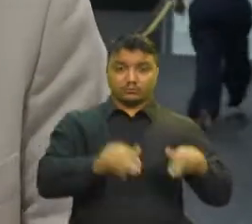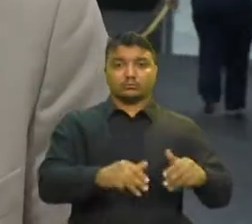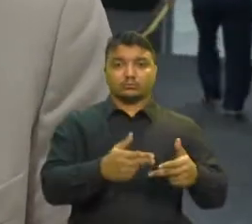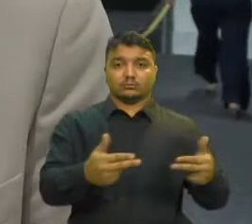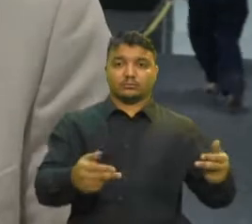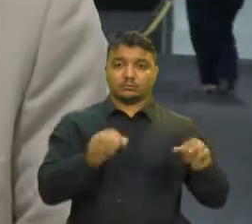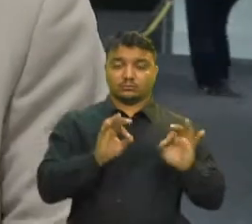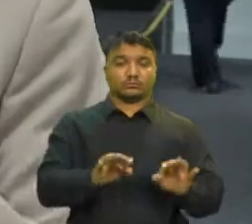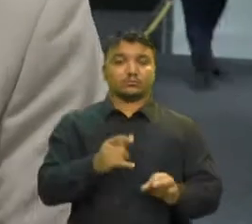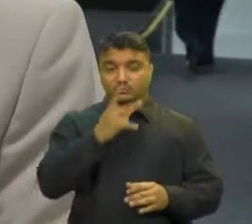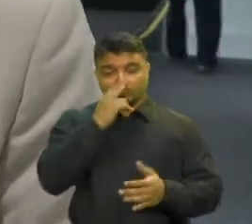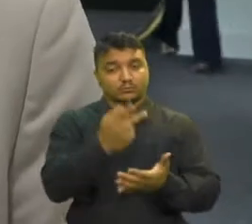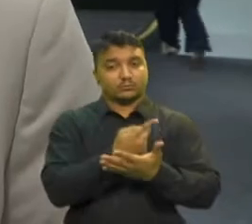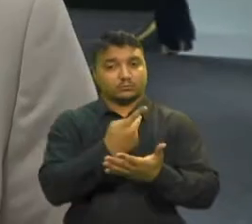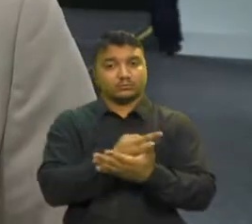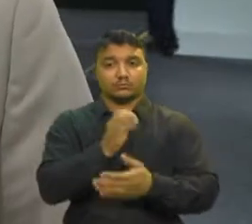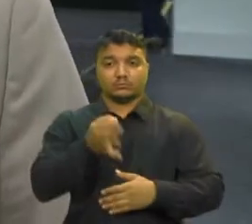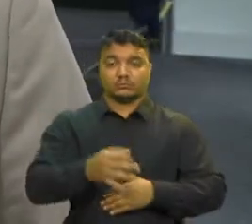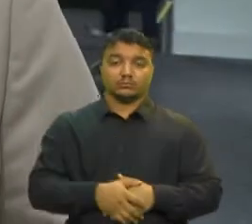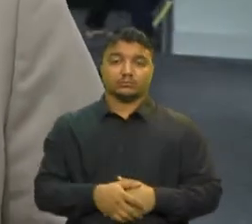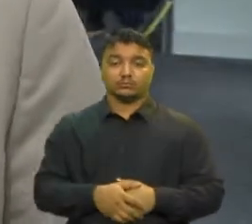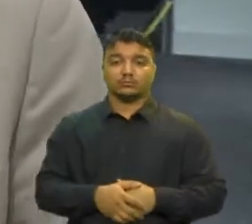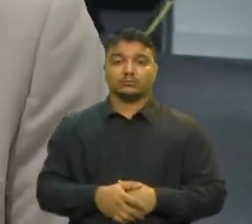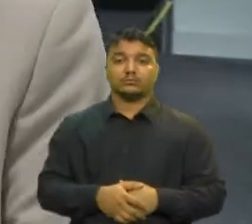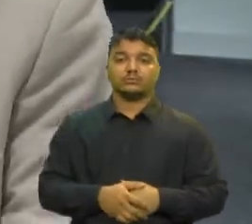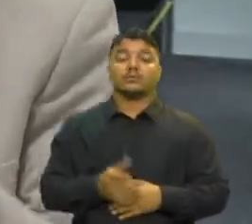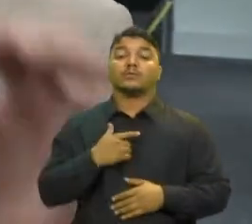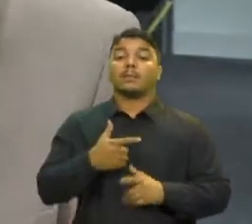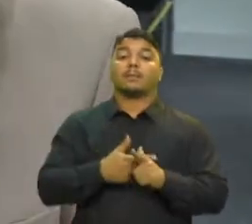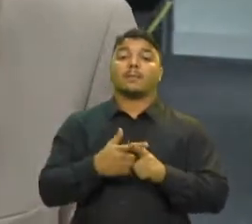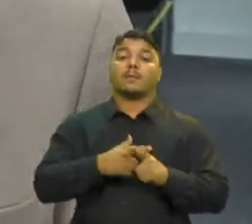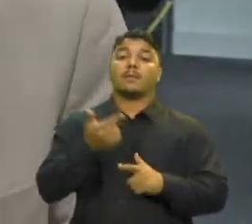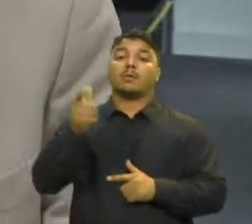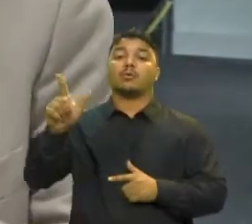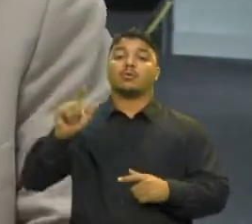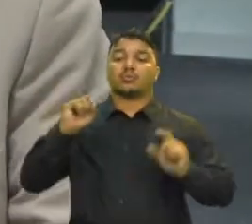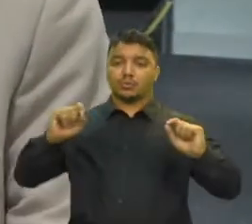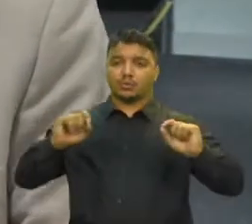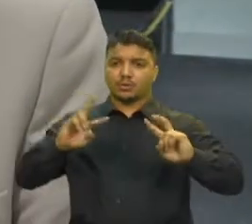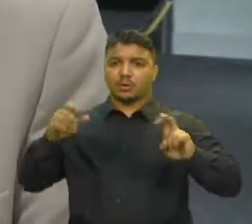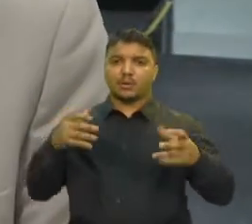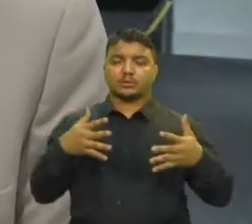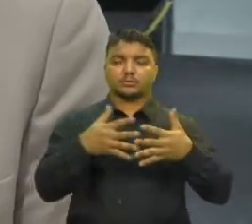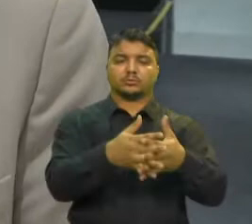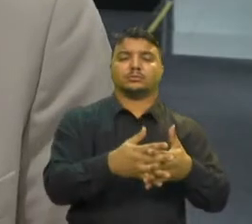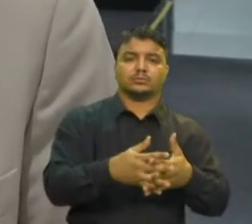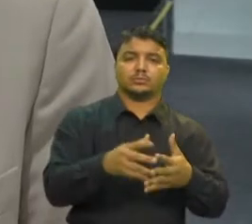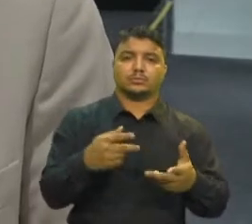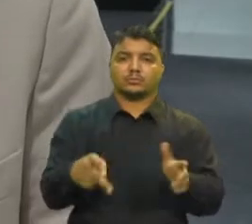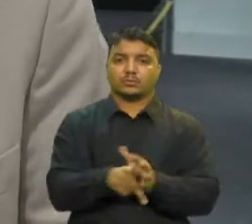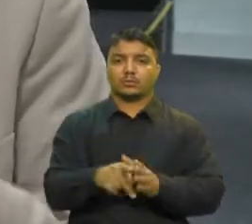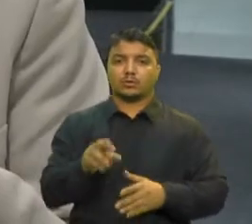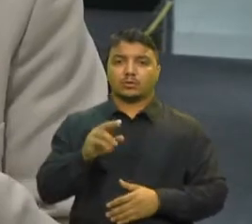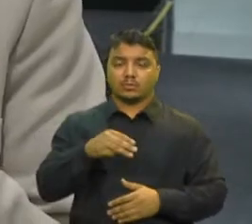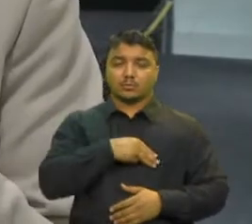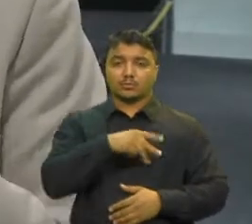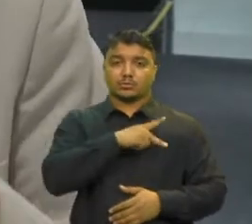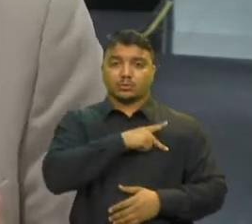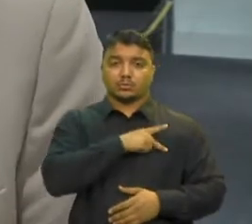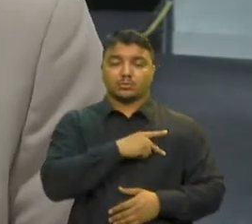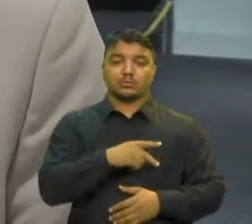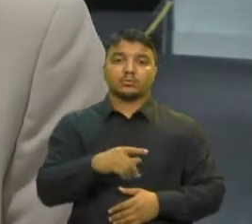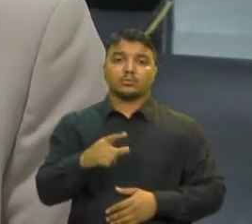gigantesco E o segundo grande problema é a interferência na correição do Ministério Público Ou seja,